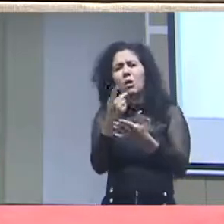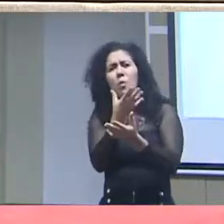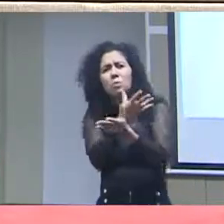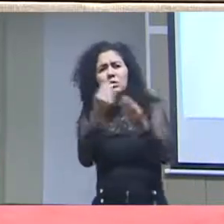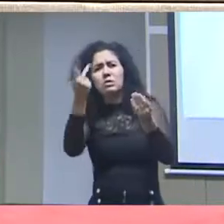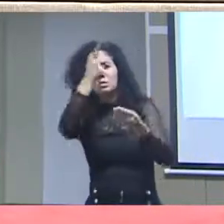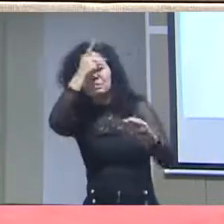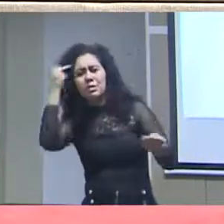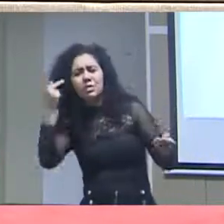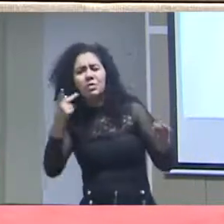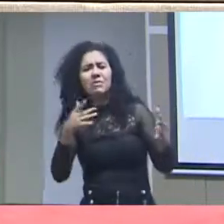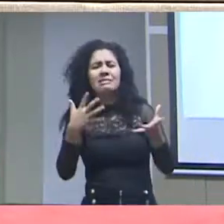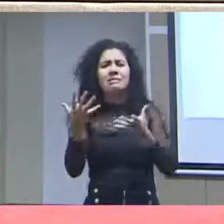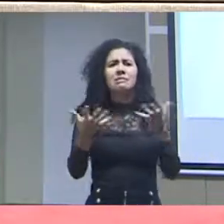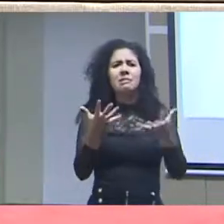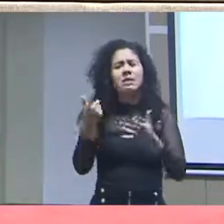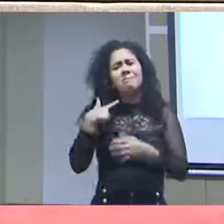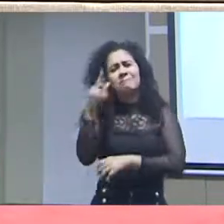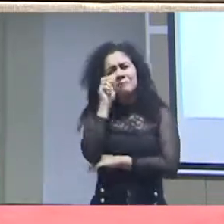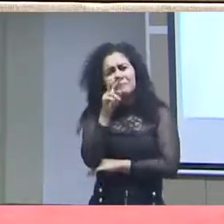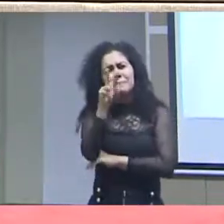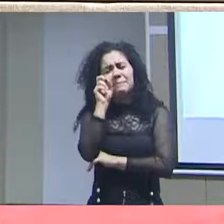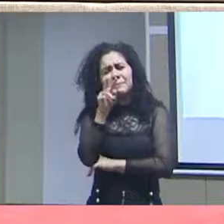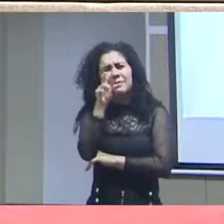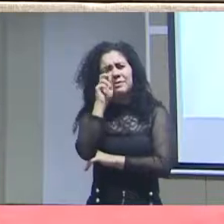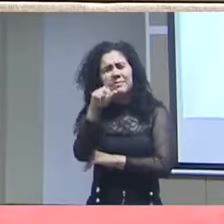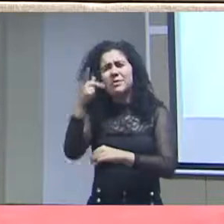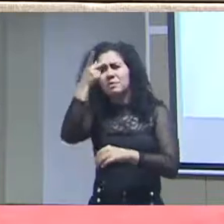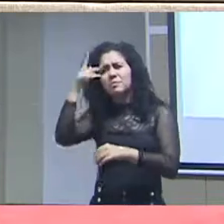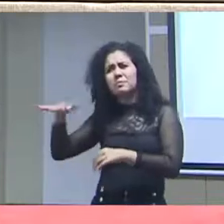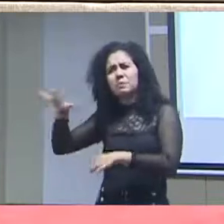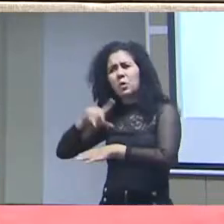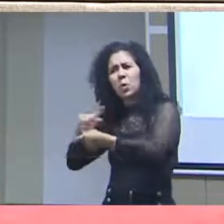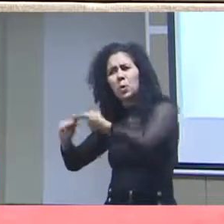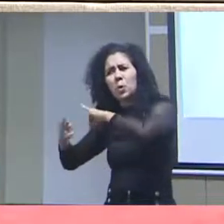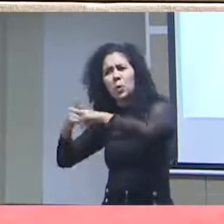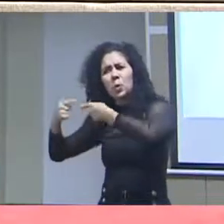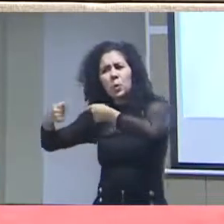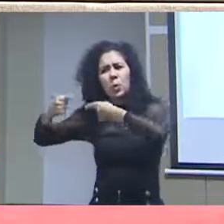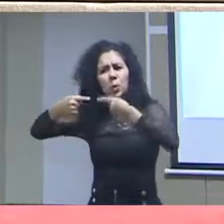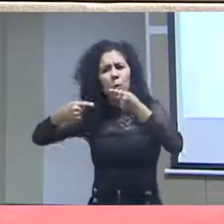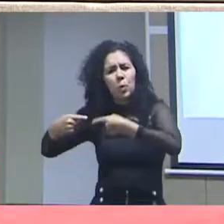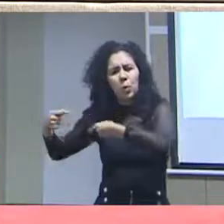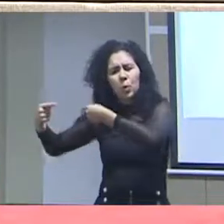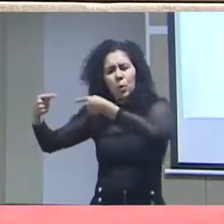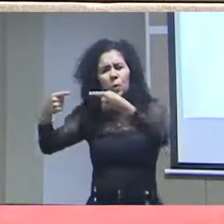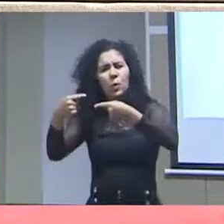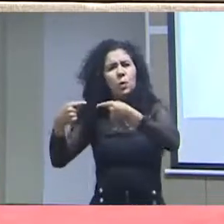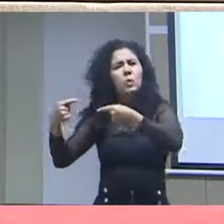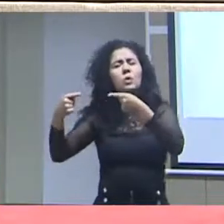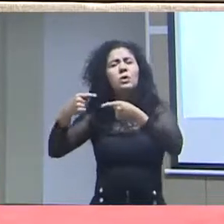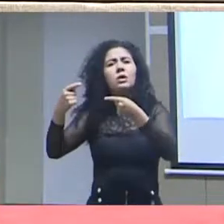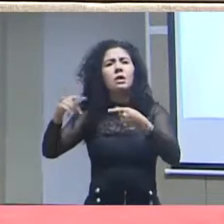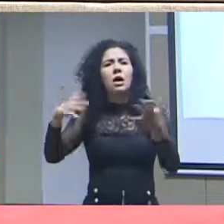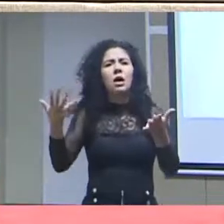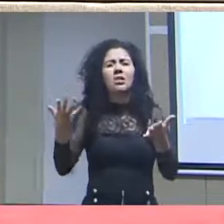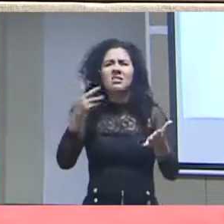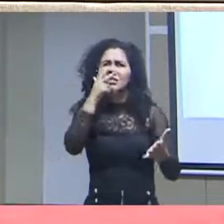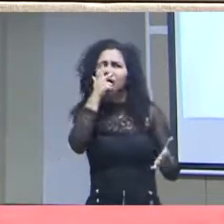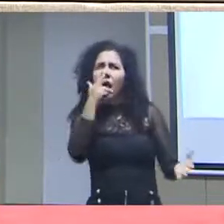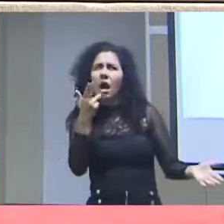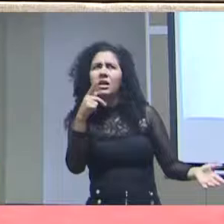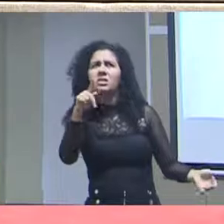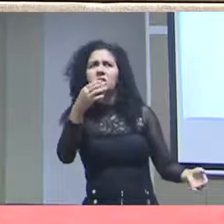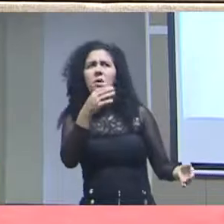isso, tantas pessoas foram aquilo. E aí você notava que aquilo gerava uma discussão posterior, que não era nunca uma discussão, falar assim,